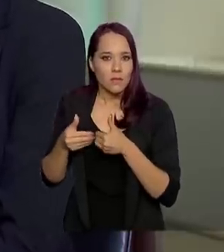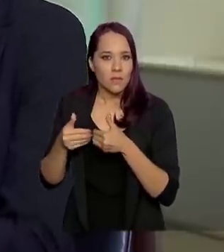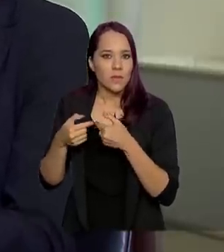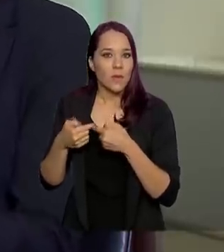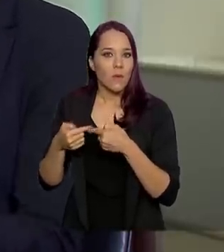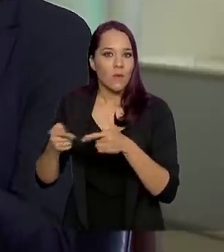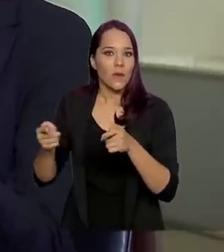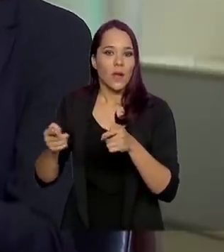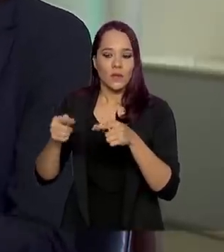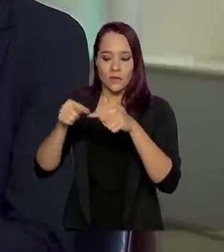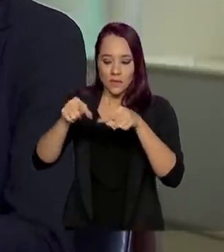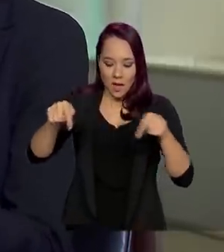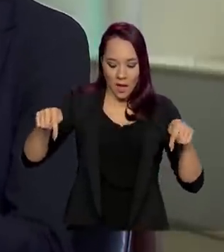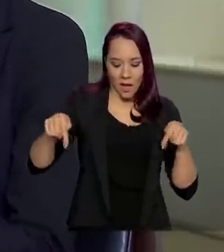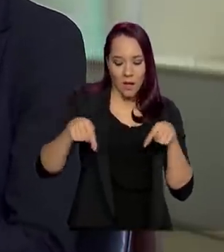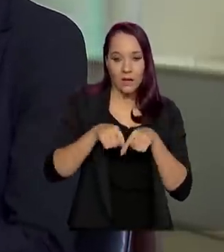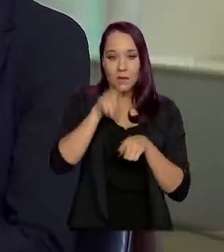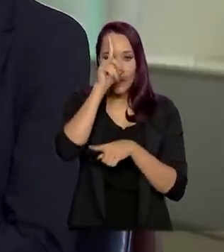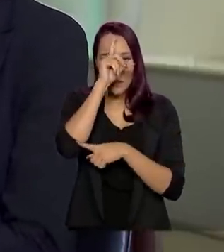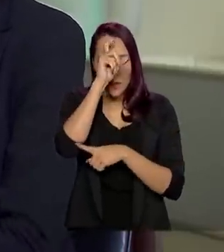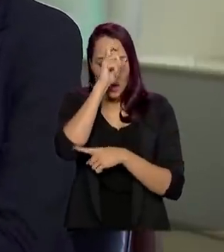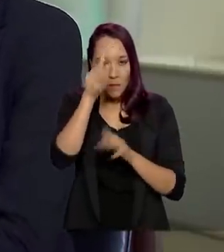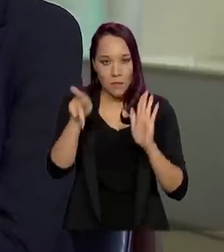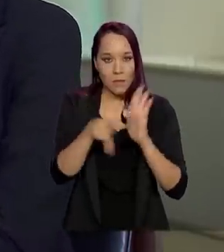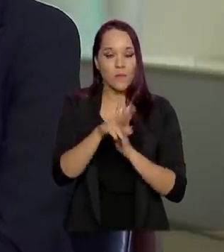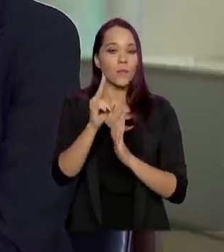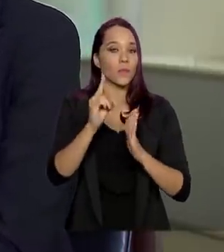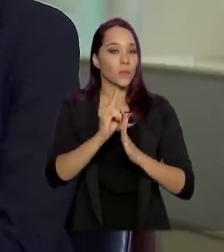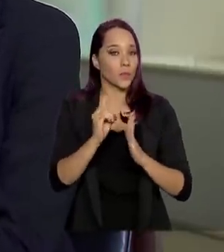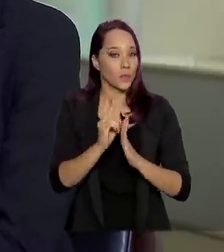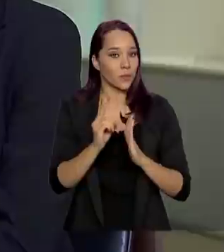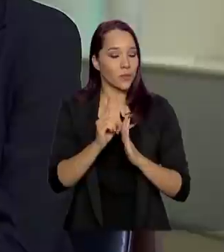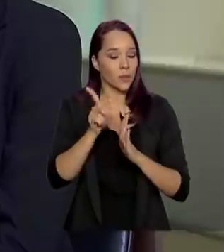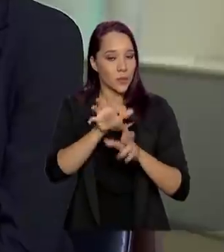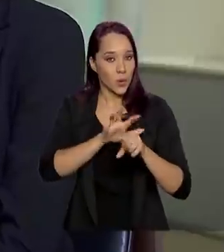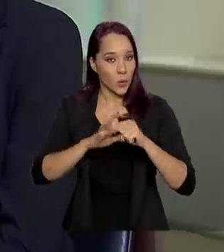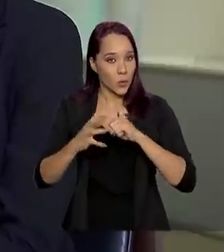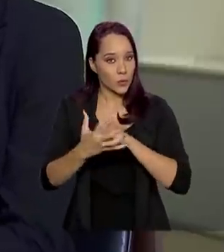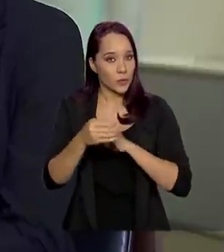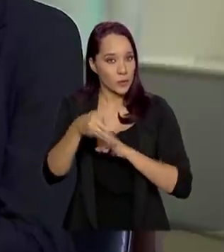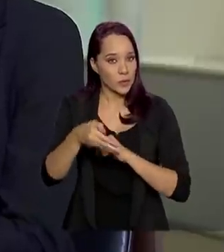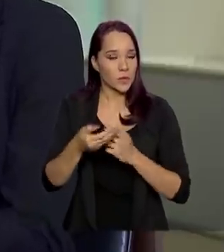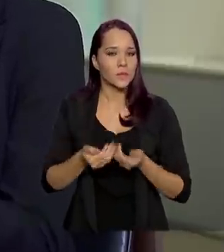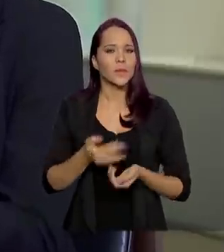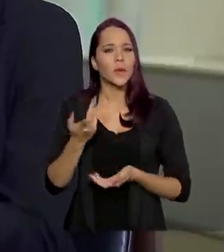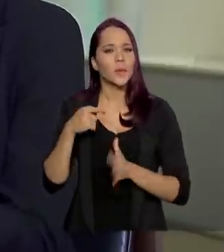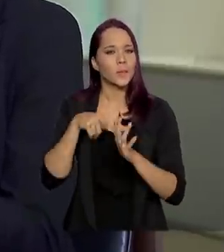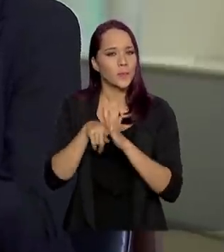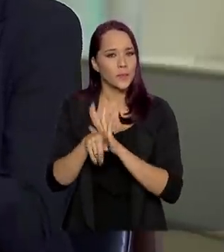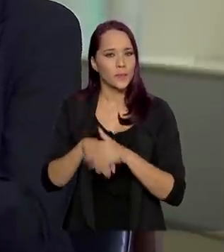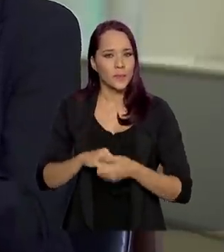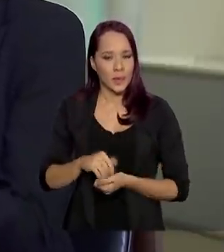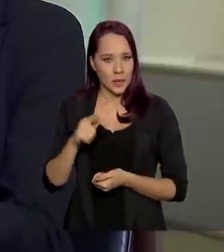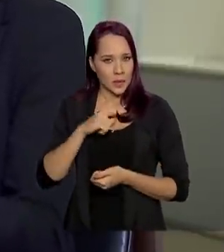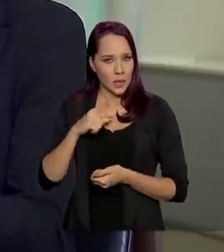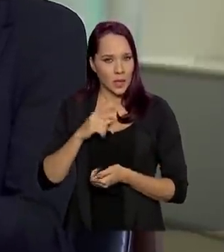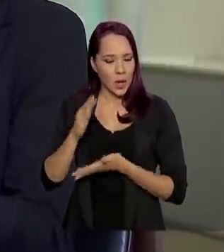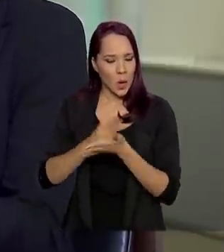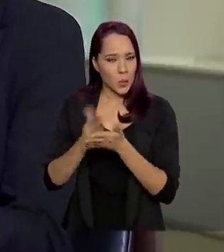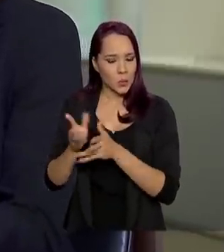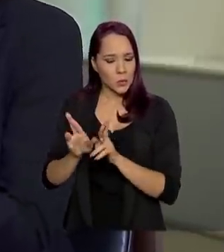alas hospitalares indígenas para a Covid-19. E aí eu vou perguntar para o senhor se tem alguma